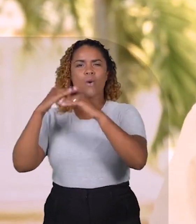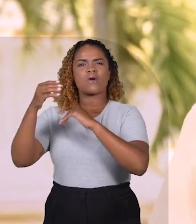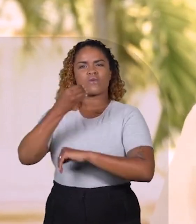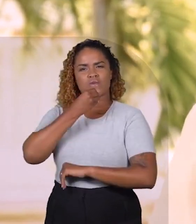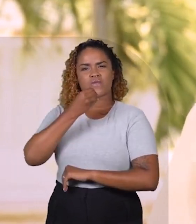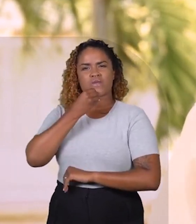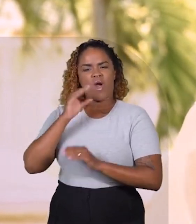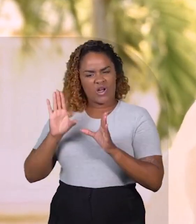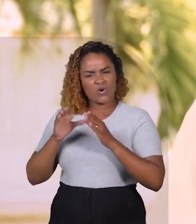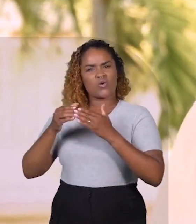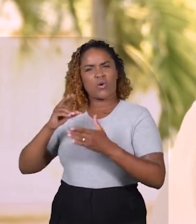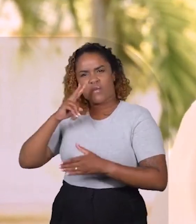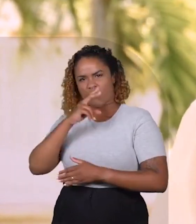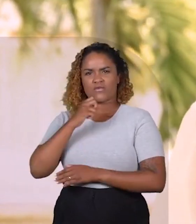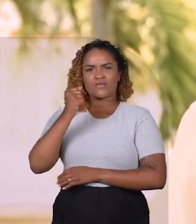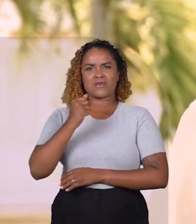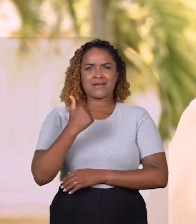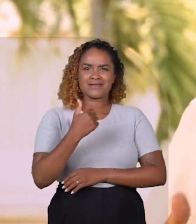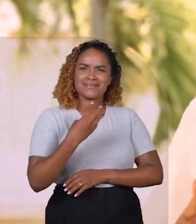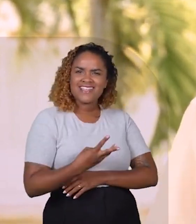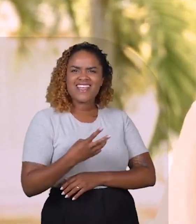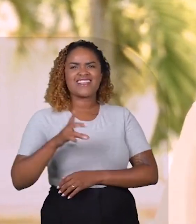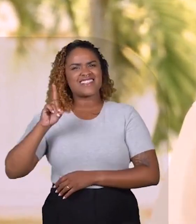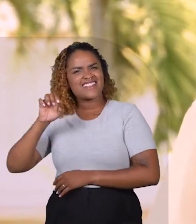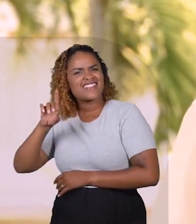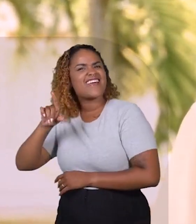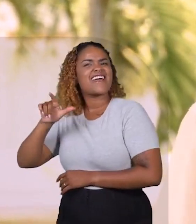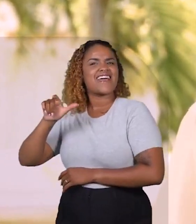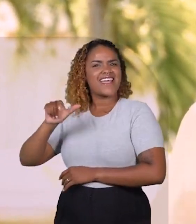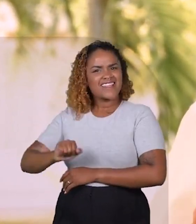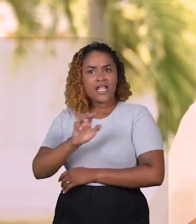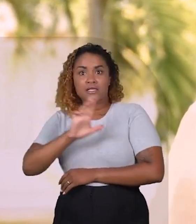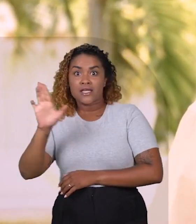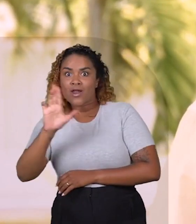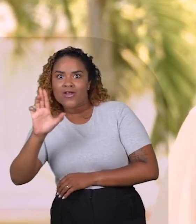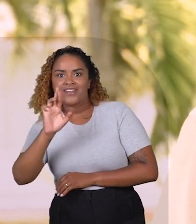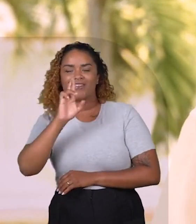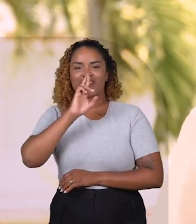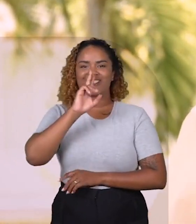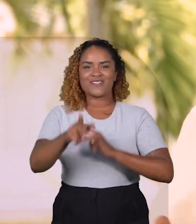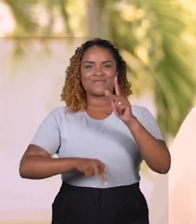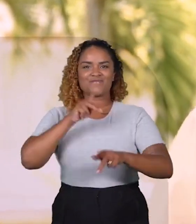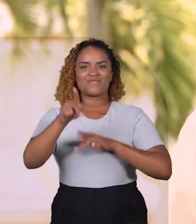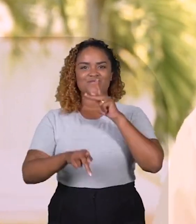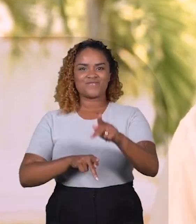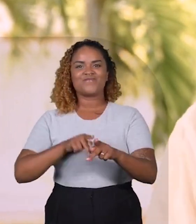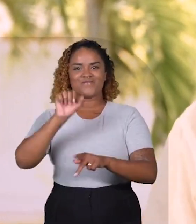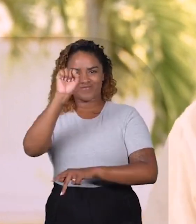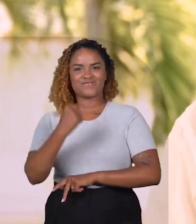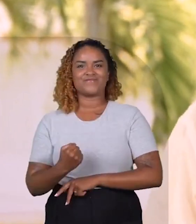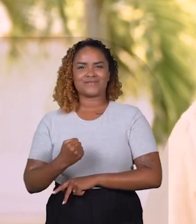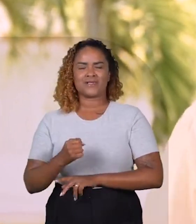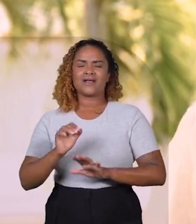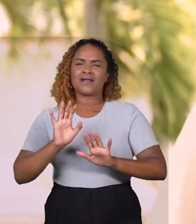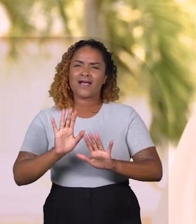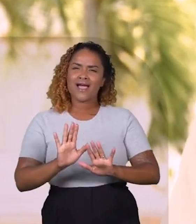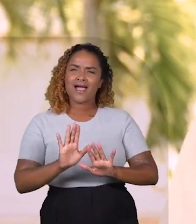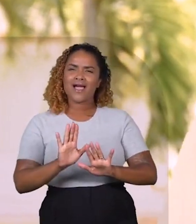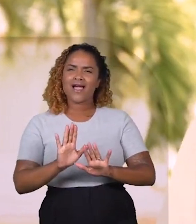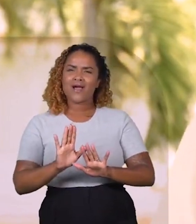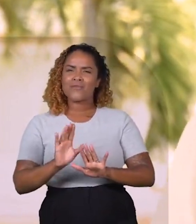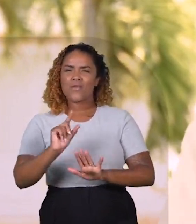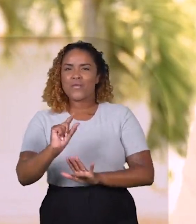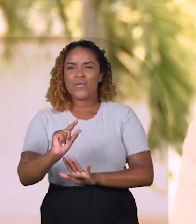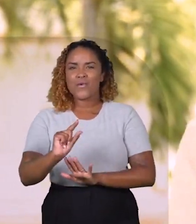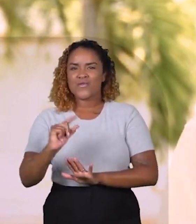Somos um time, temos um lado. Somos o 13 de Deda, de Lula, o 13 de Rogério e do povo sergipano. Falta